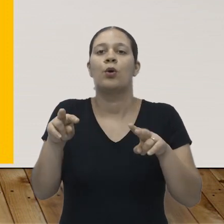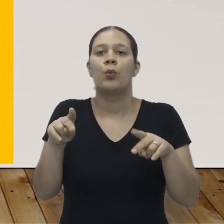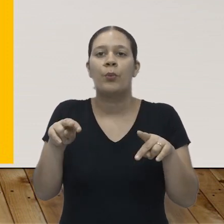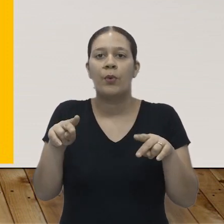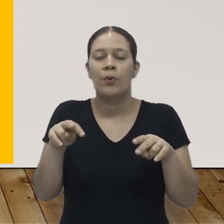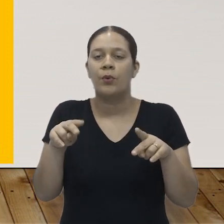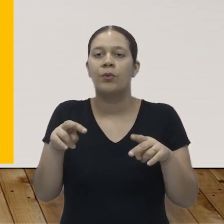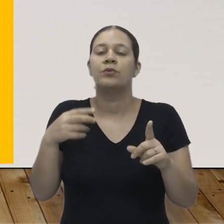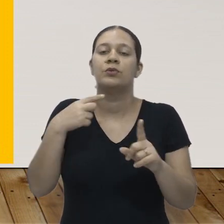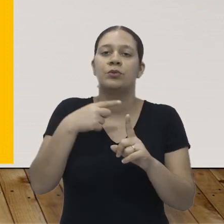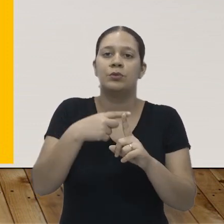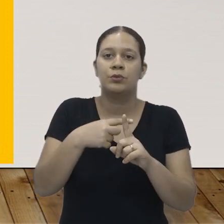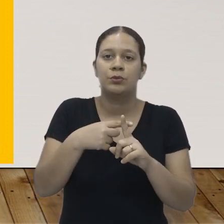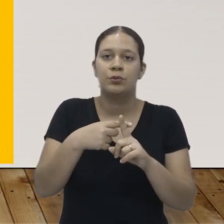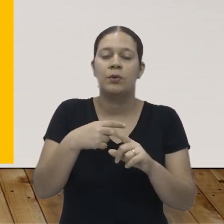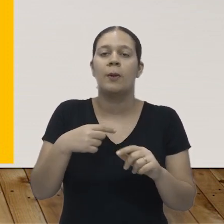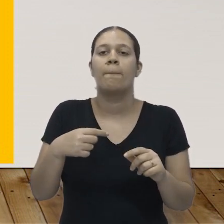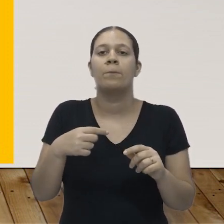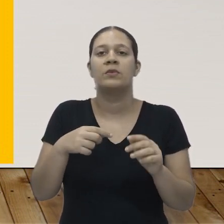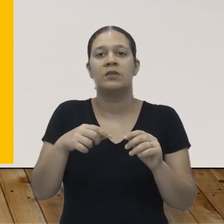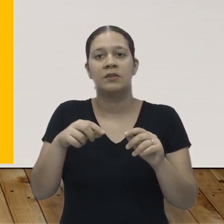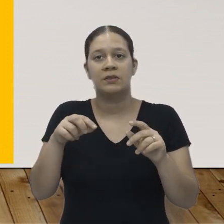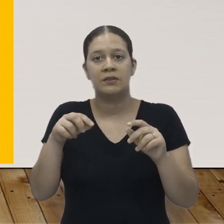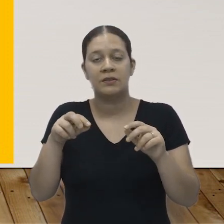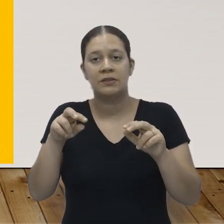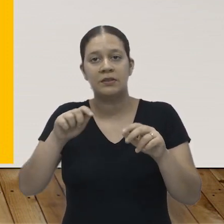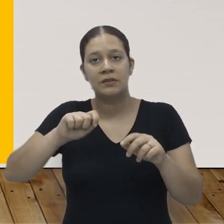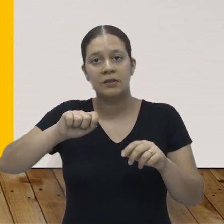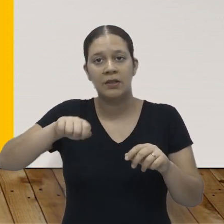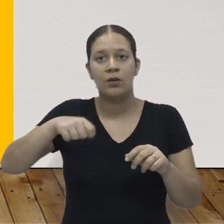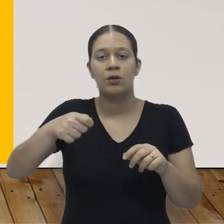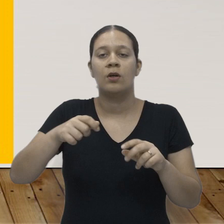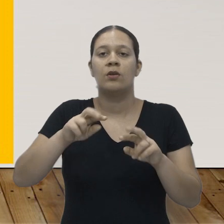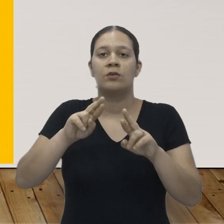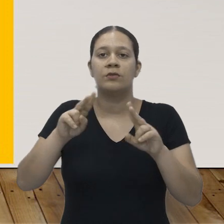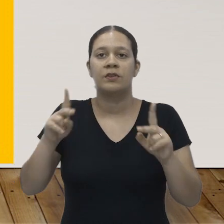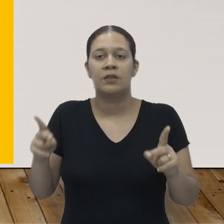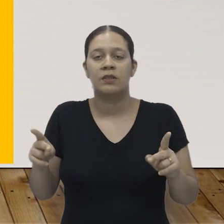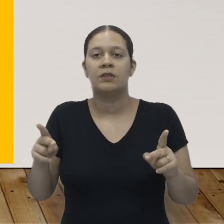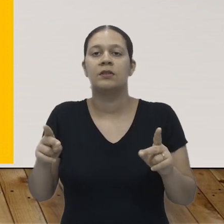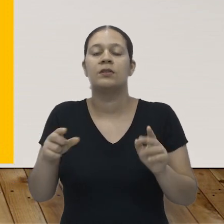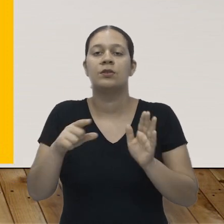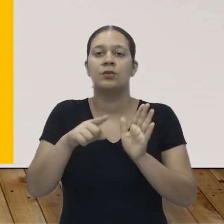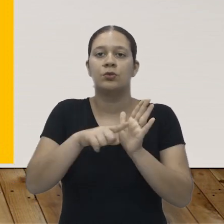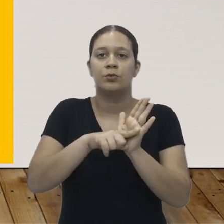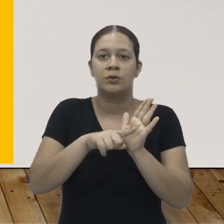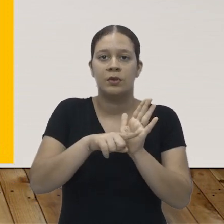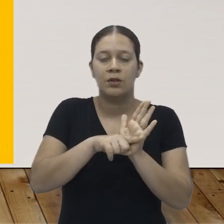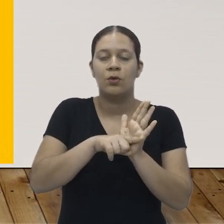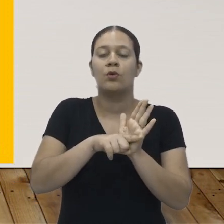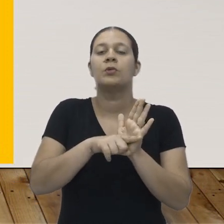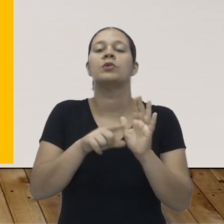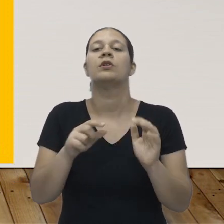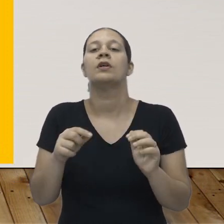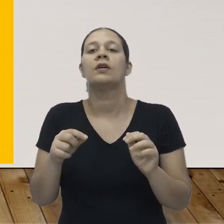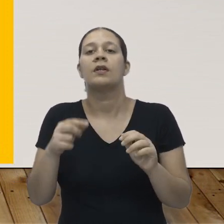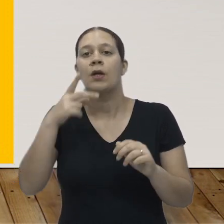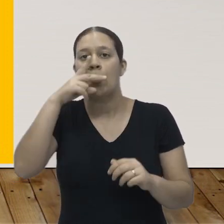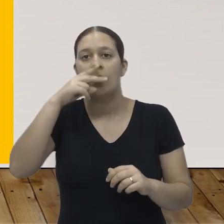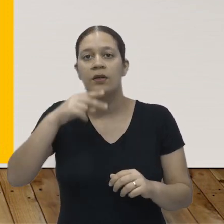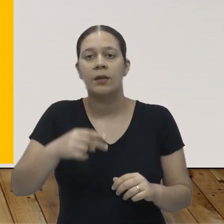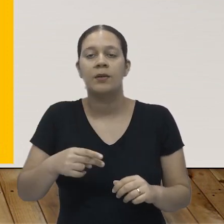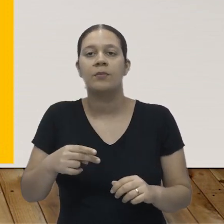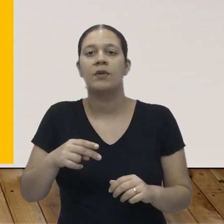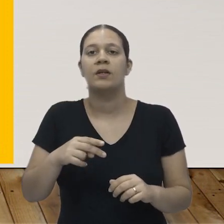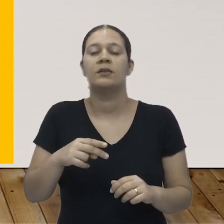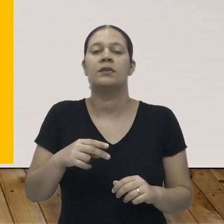a gente pode repetir o sinal e somar os números. Sinais diferentes, a gente subtrai o número menor do